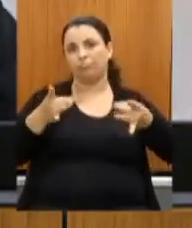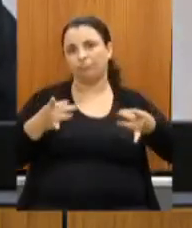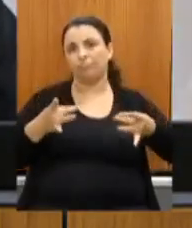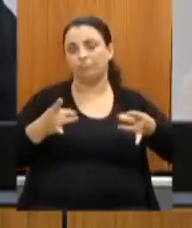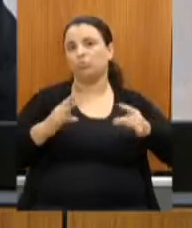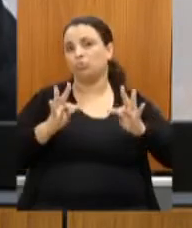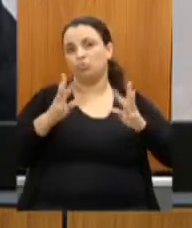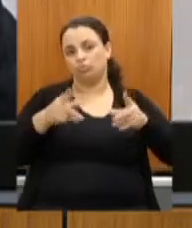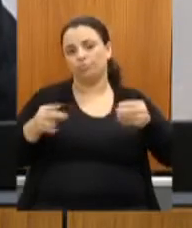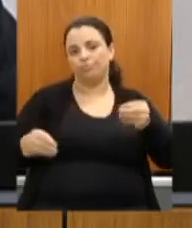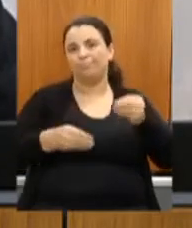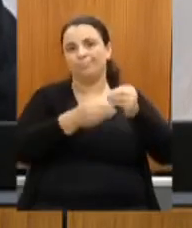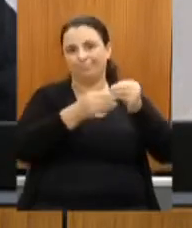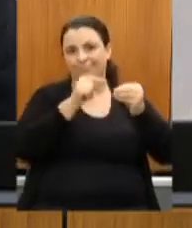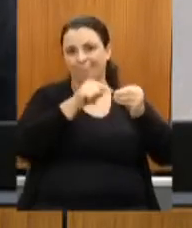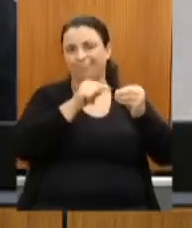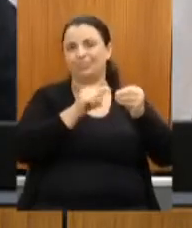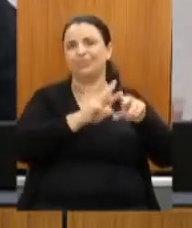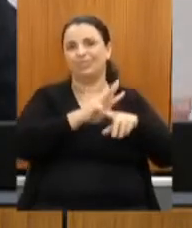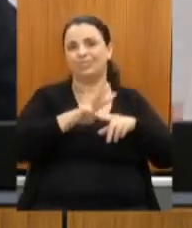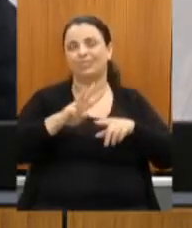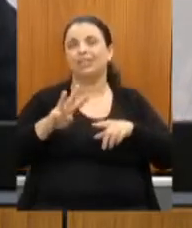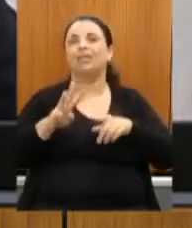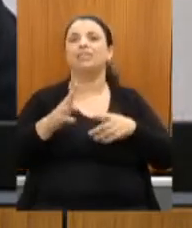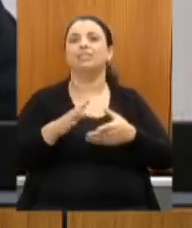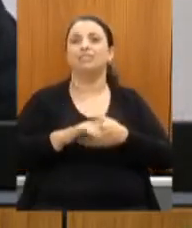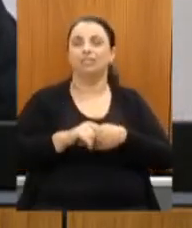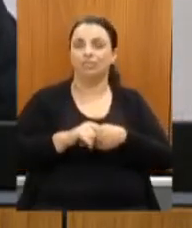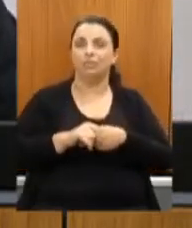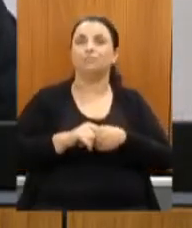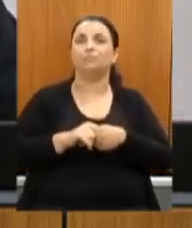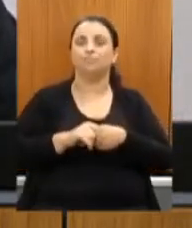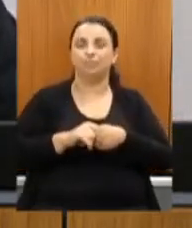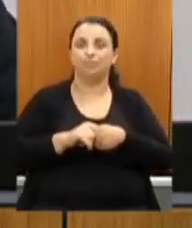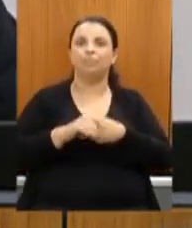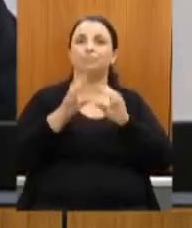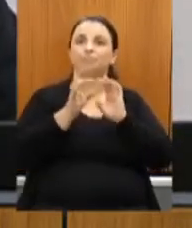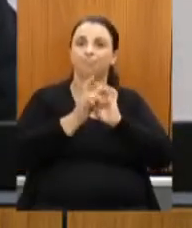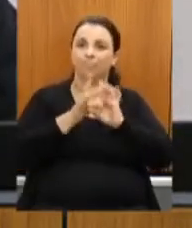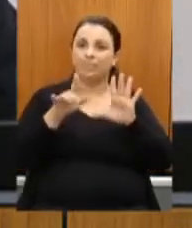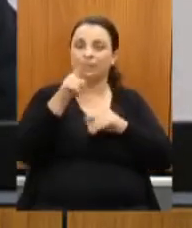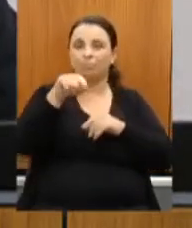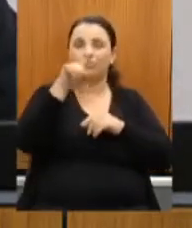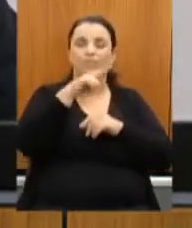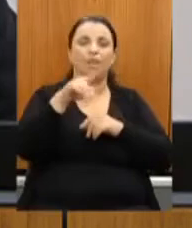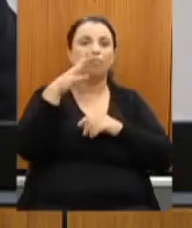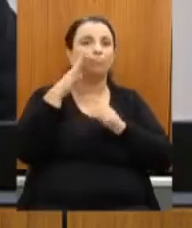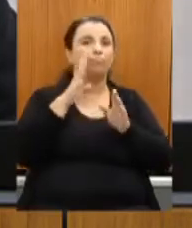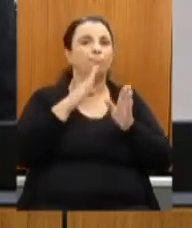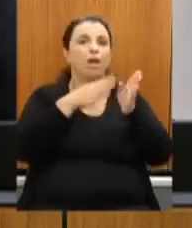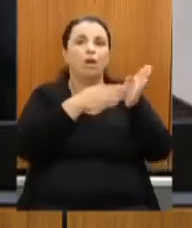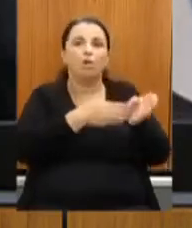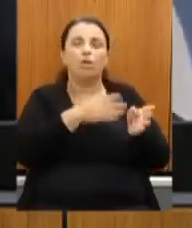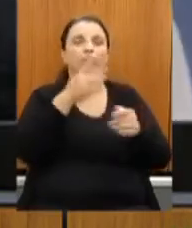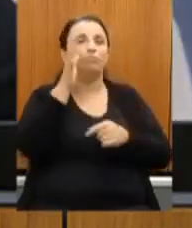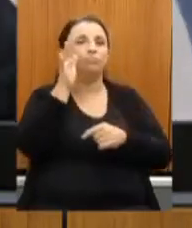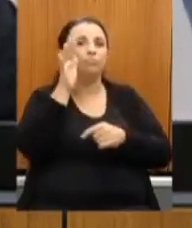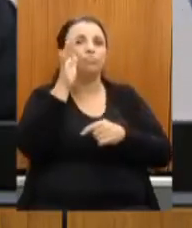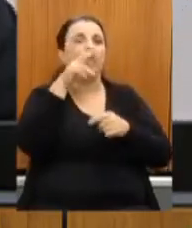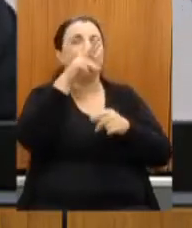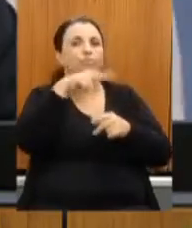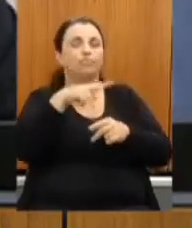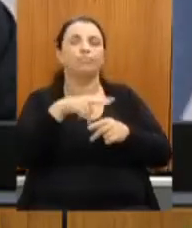essa apresentação detalhada estará à disposição para que todos tenham